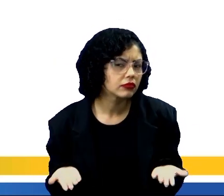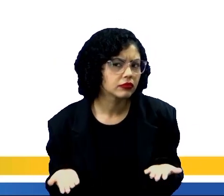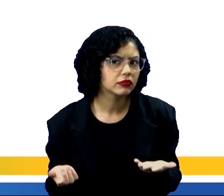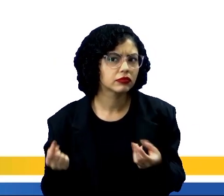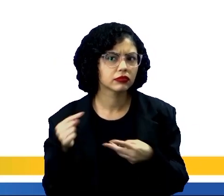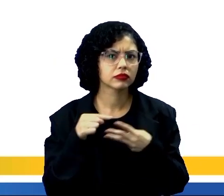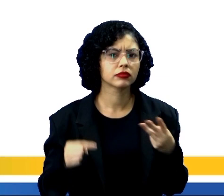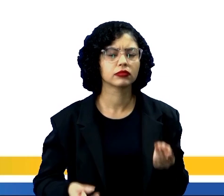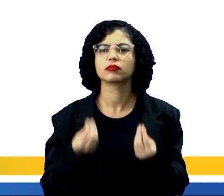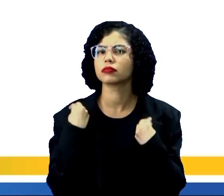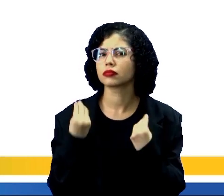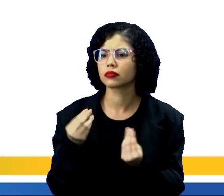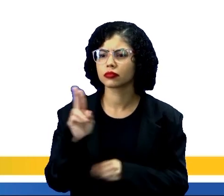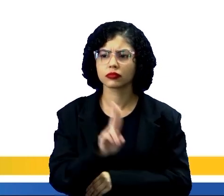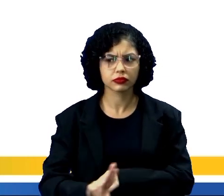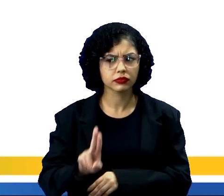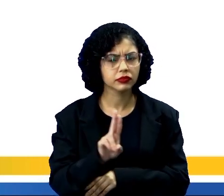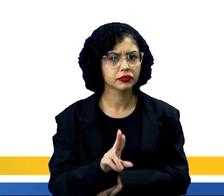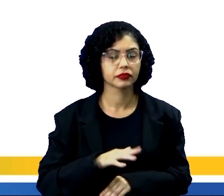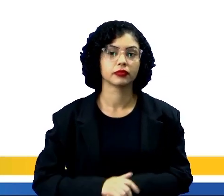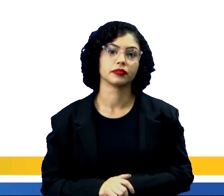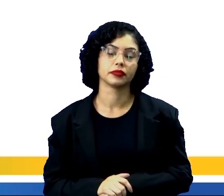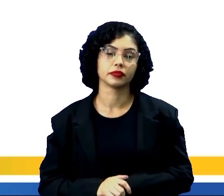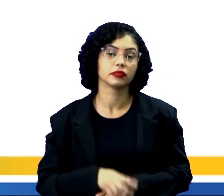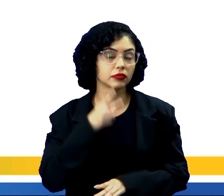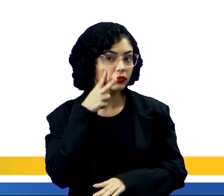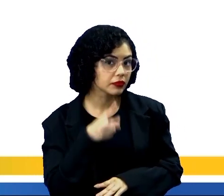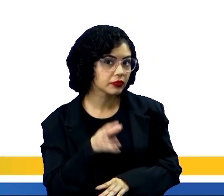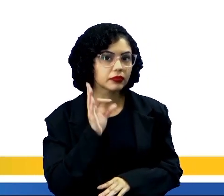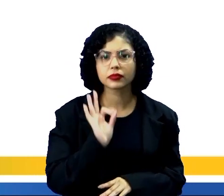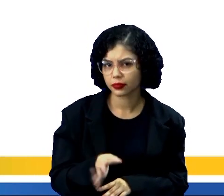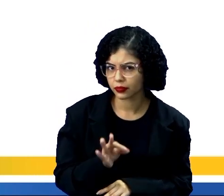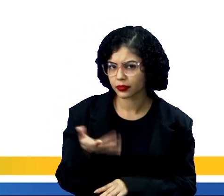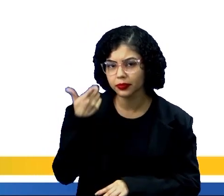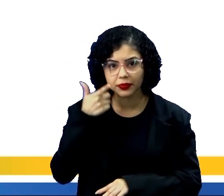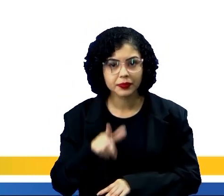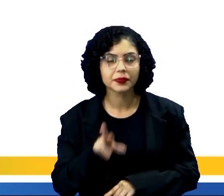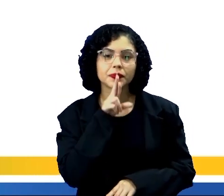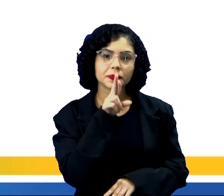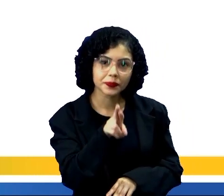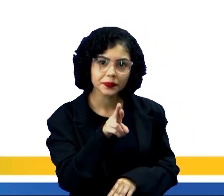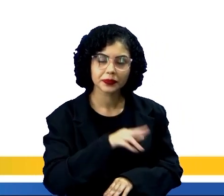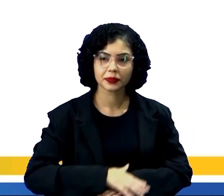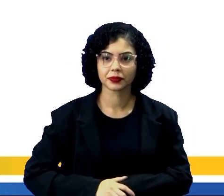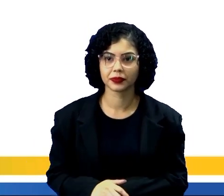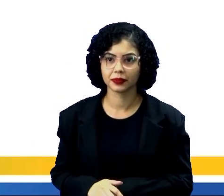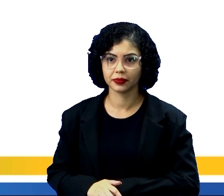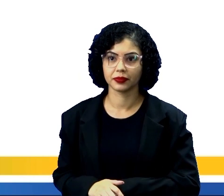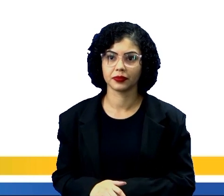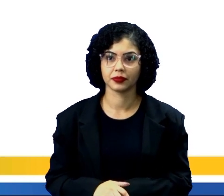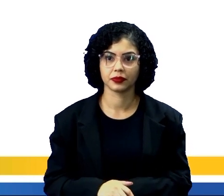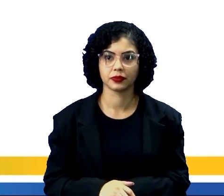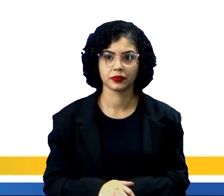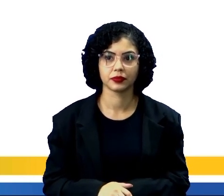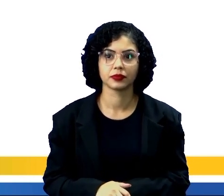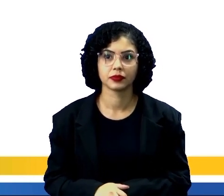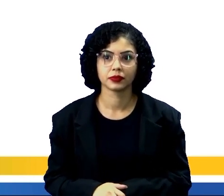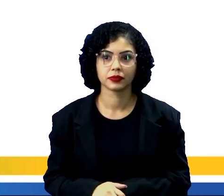Para que que eles usavam? Vamos ver se você conseguiu acertar essa pergunta?